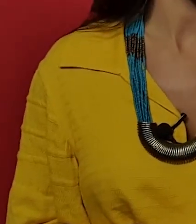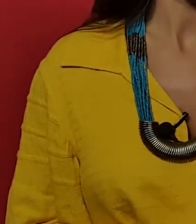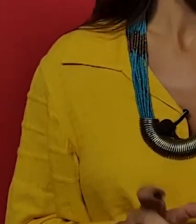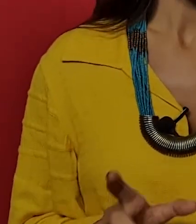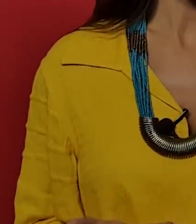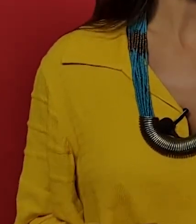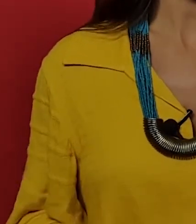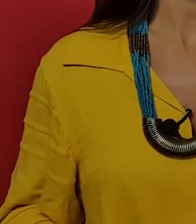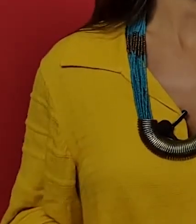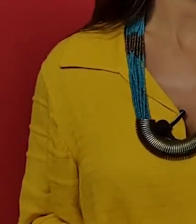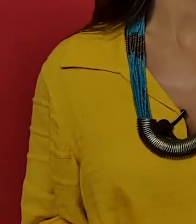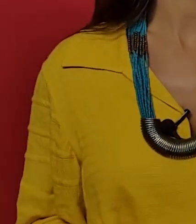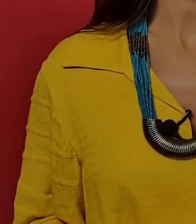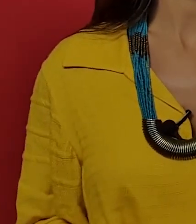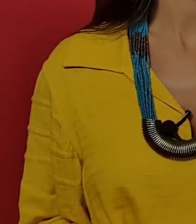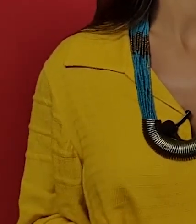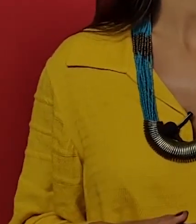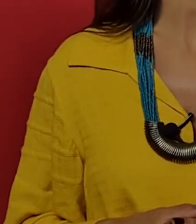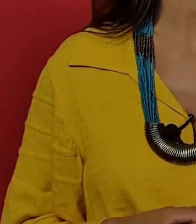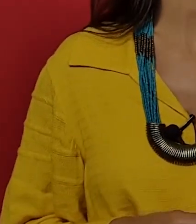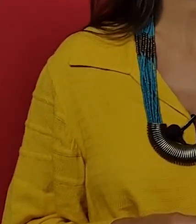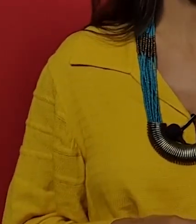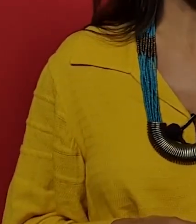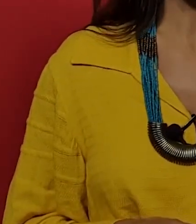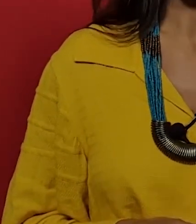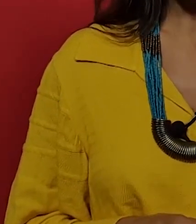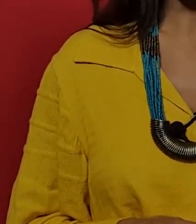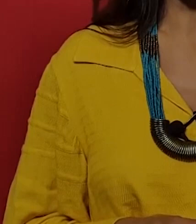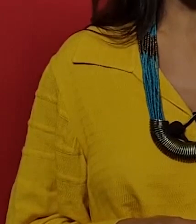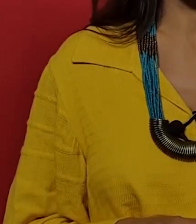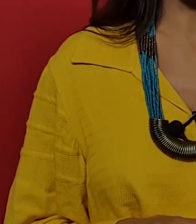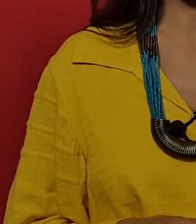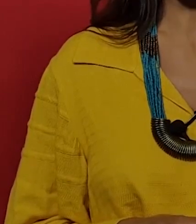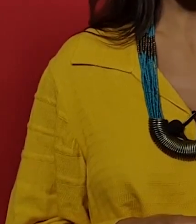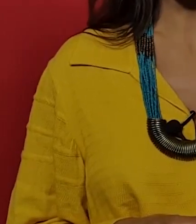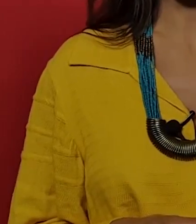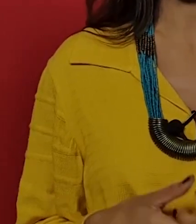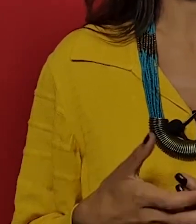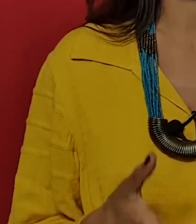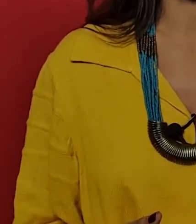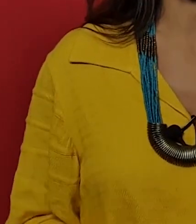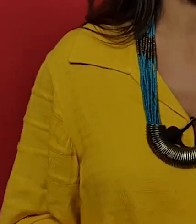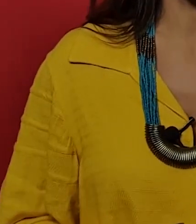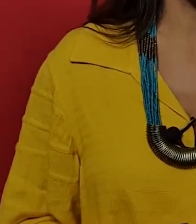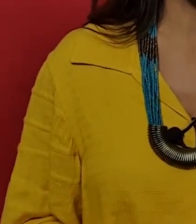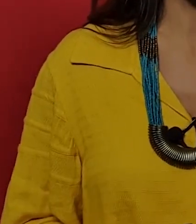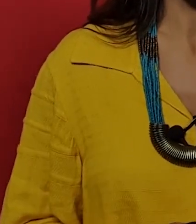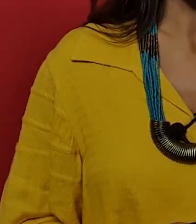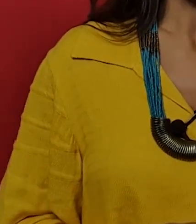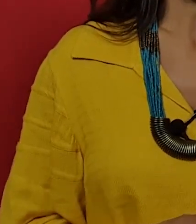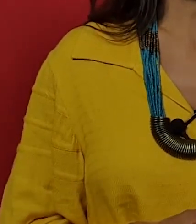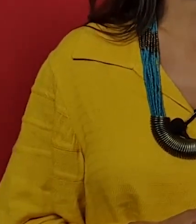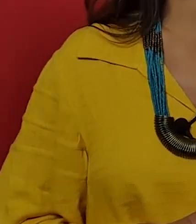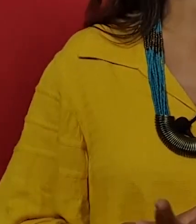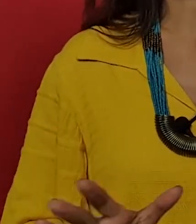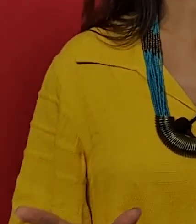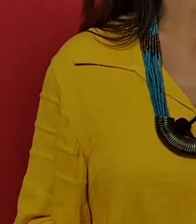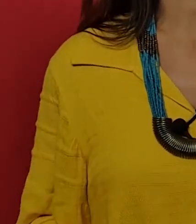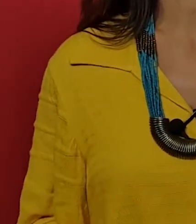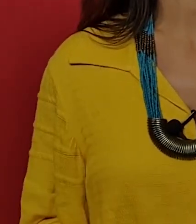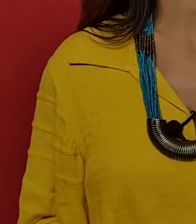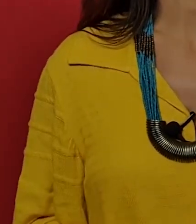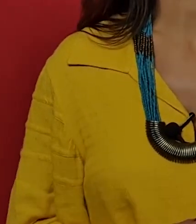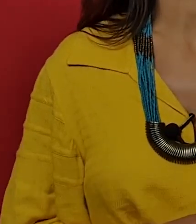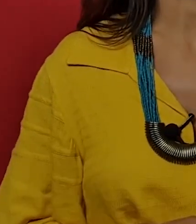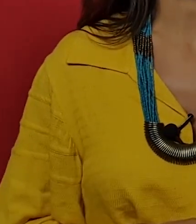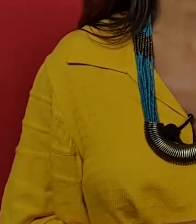contra. Mirando a aprovação do texto, Fernando Bezerra, líder do governo na casa e relator da proposta, fez de última hora